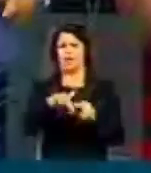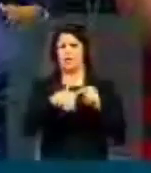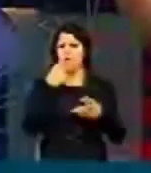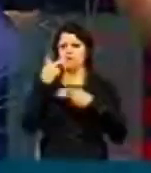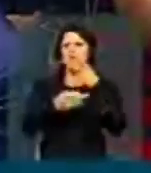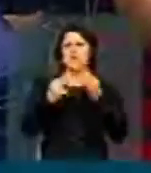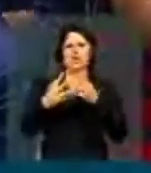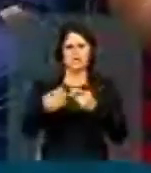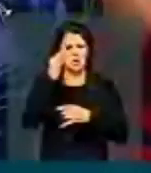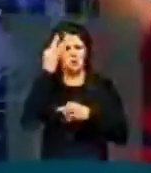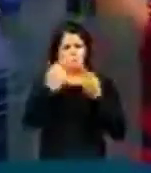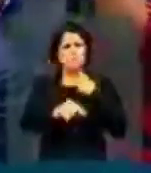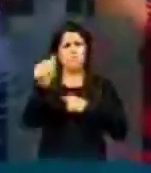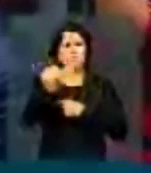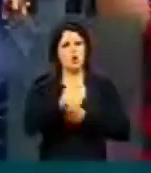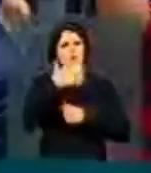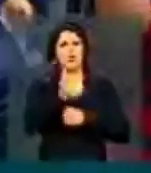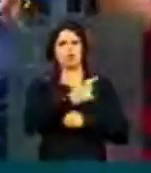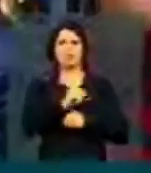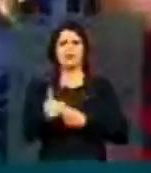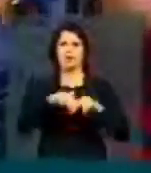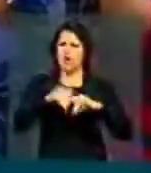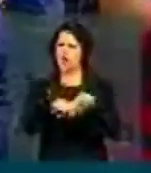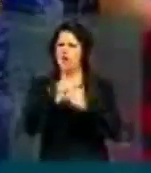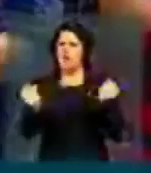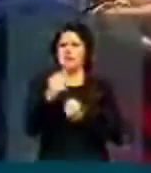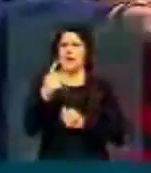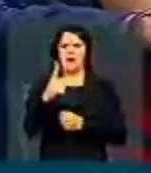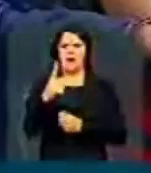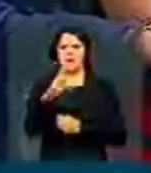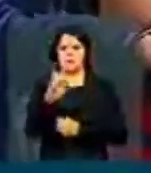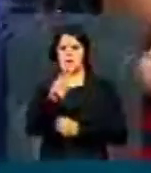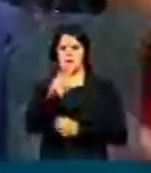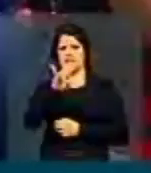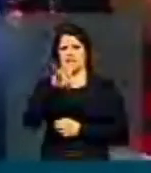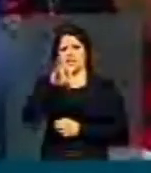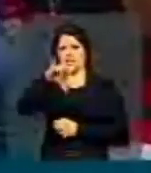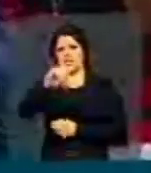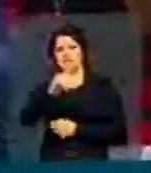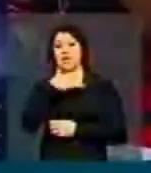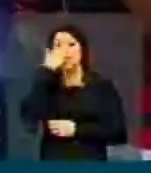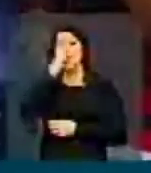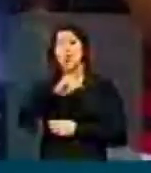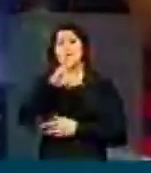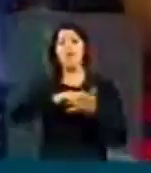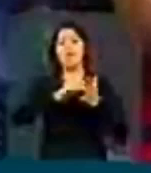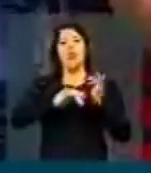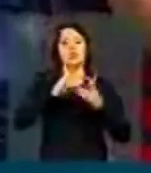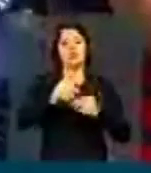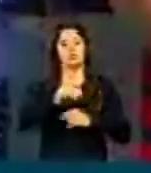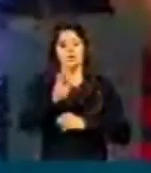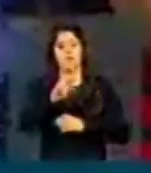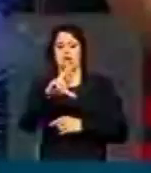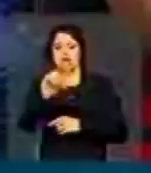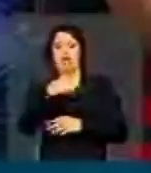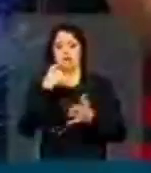na tese do quanto pior, melhor. Eles querem quebrar a Previdência. Quem quer quebrar a Previdência é quem usa a desoneração e o tesouro só